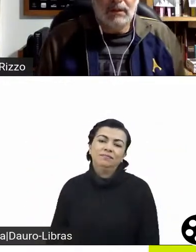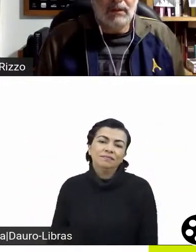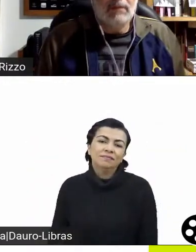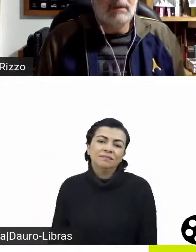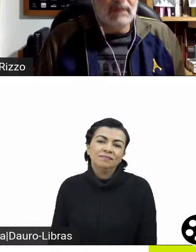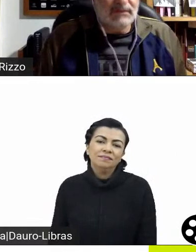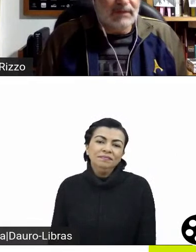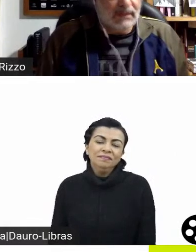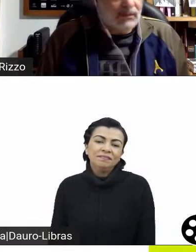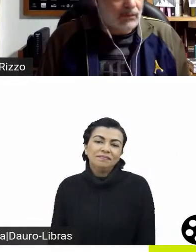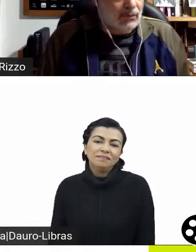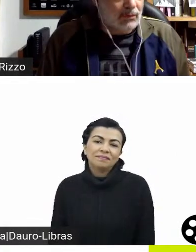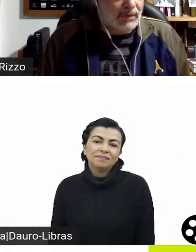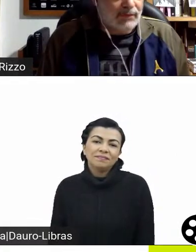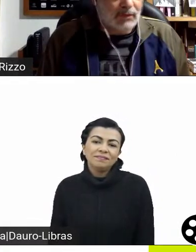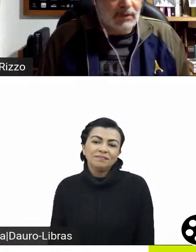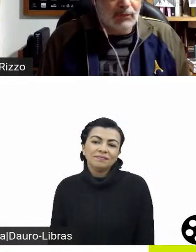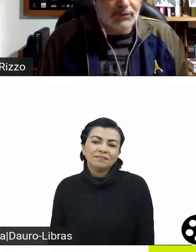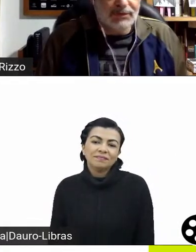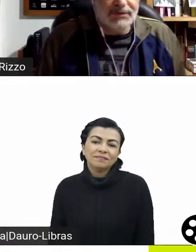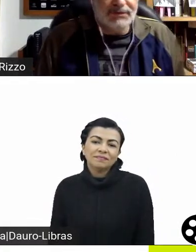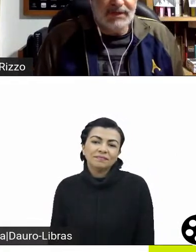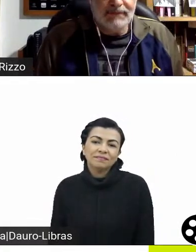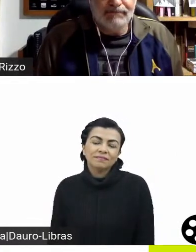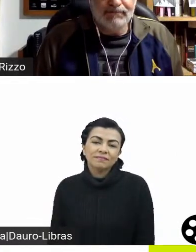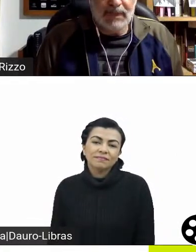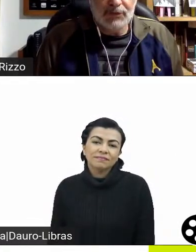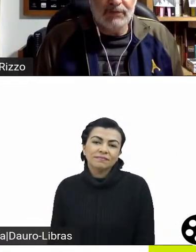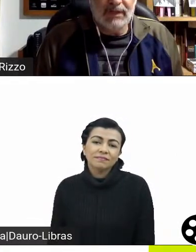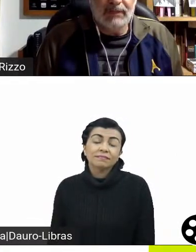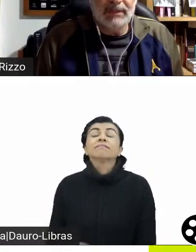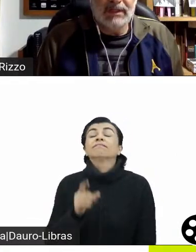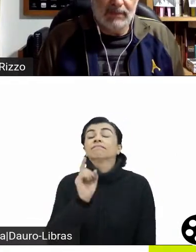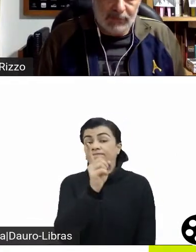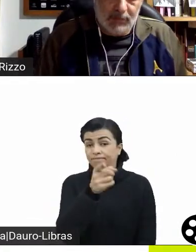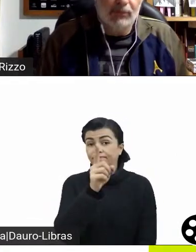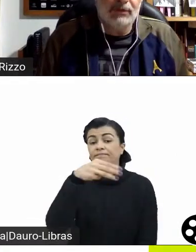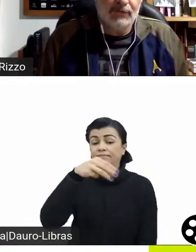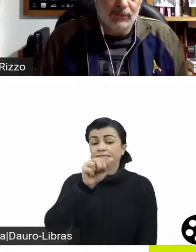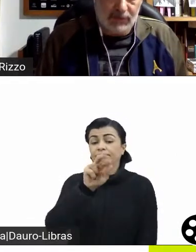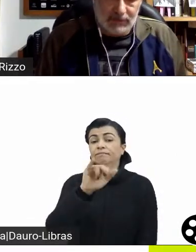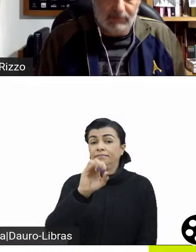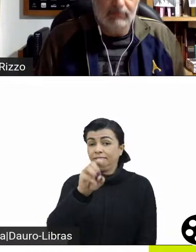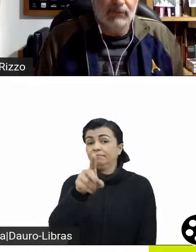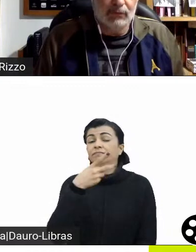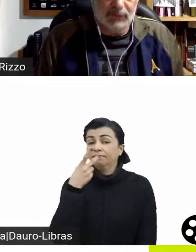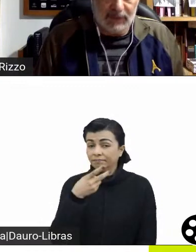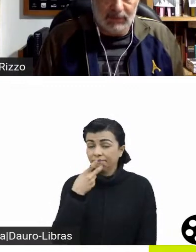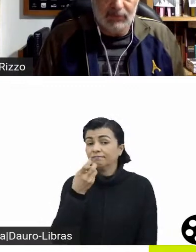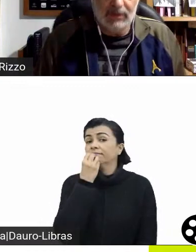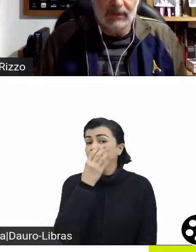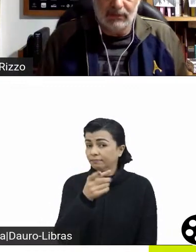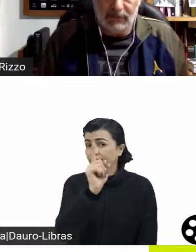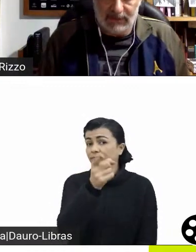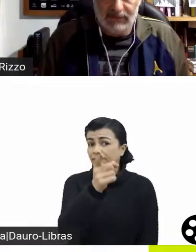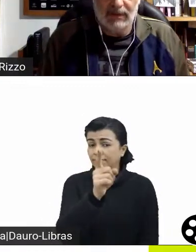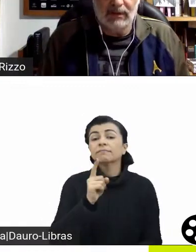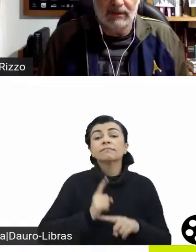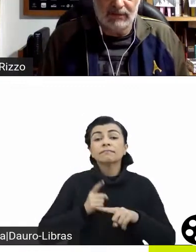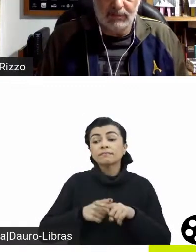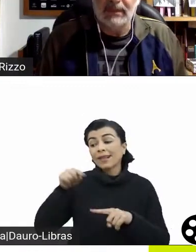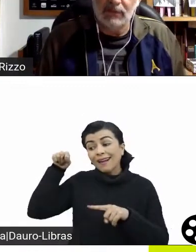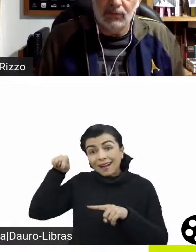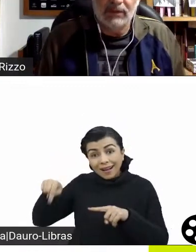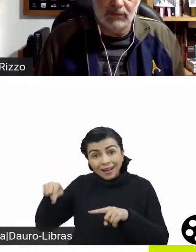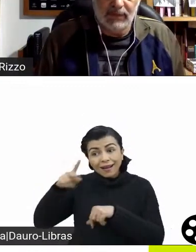E, na esteira do que o Márcio acabou de dizer, acho que vale a pena lembrar de uma outra figura do cinema australiano desse